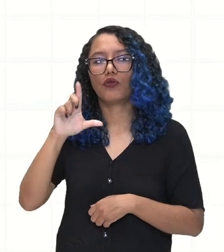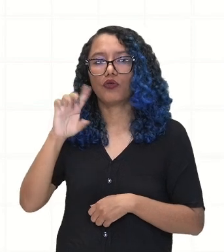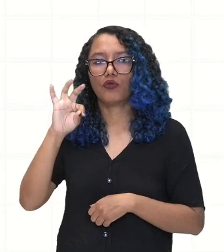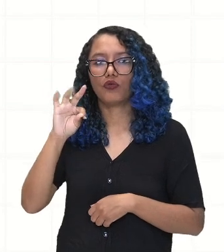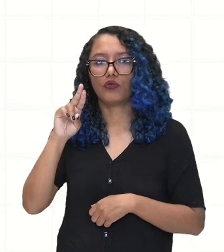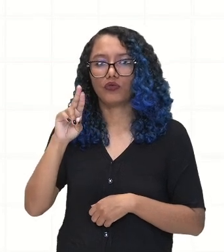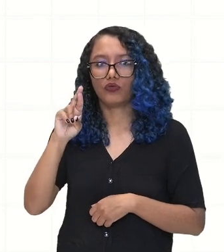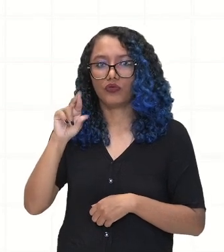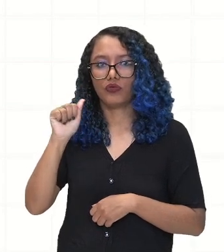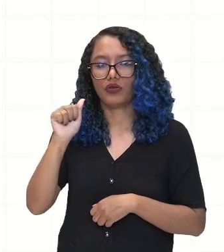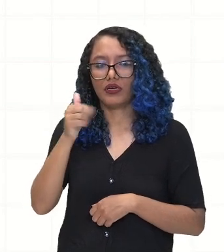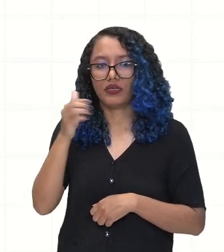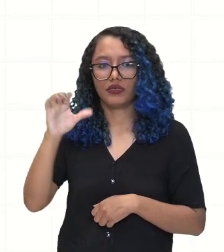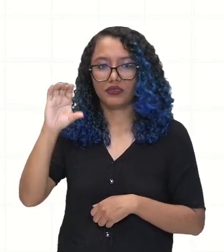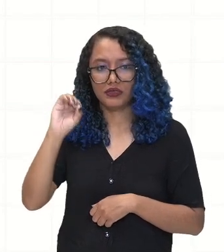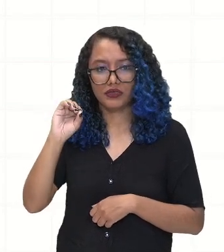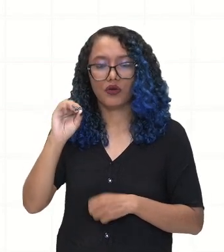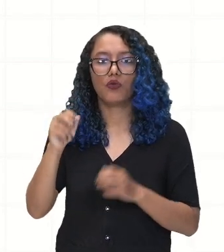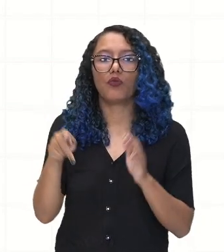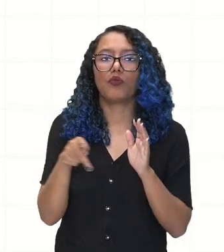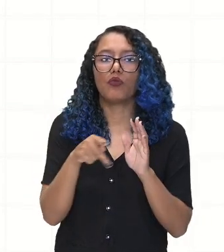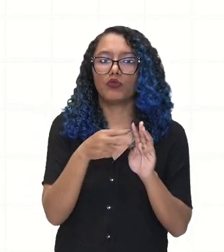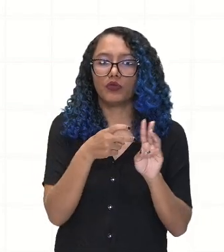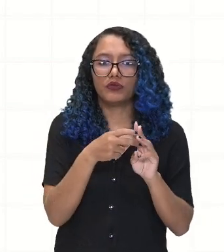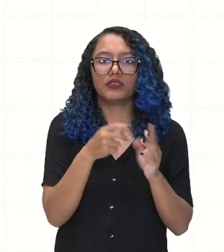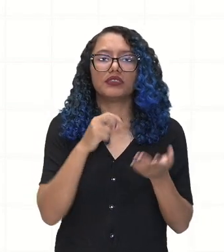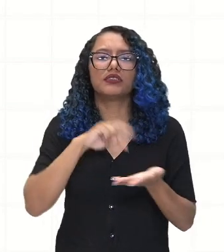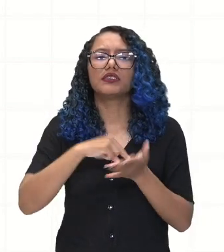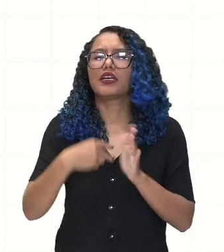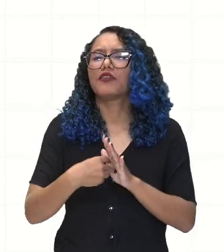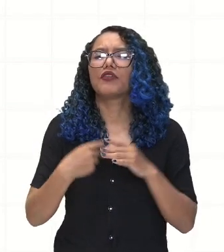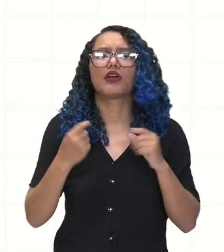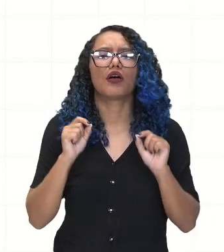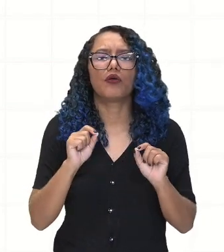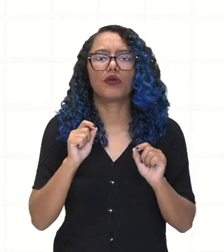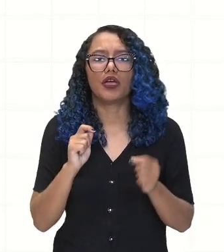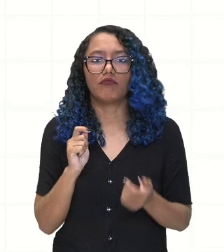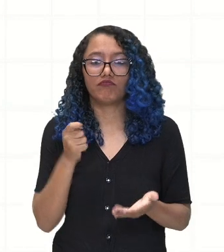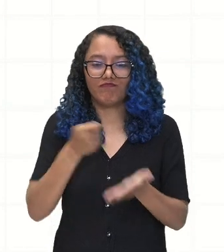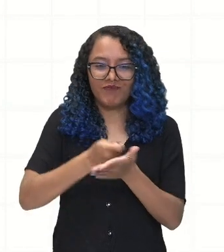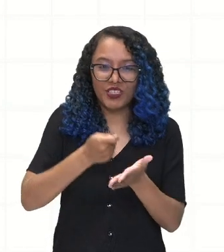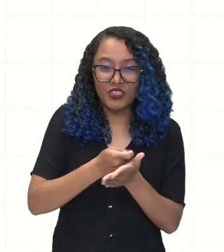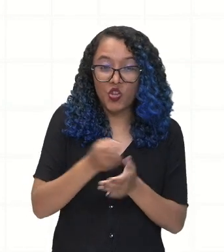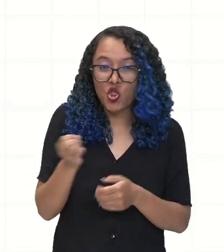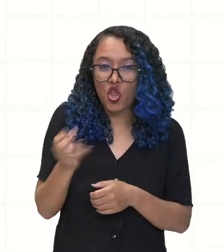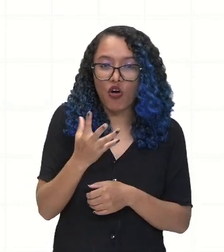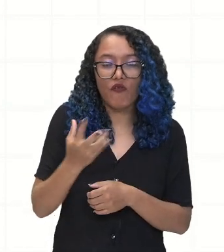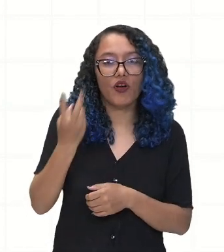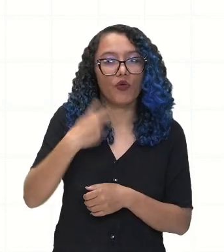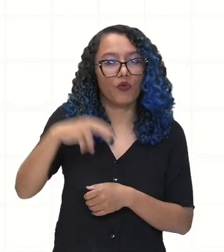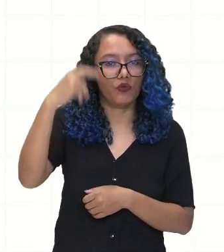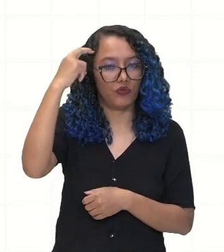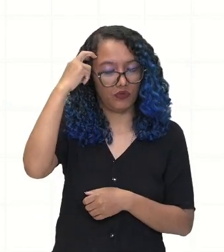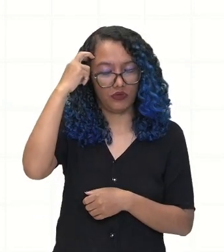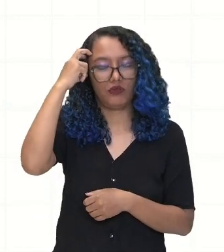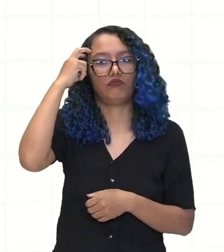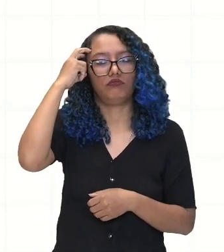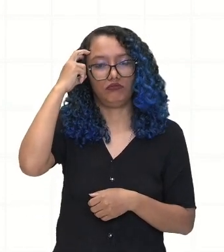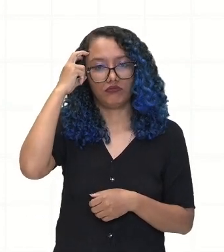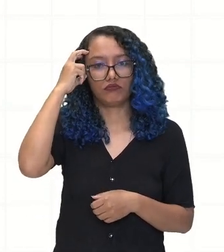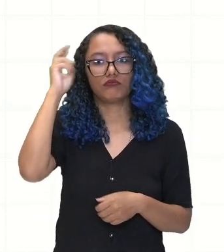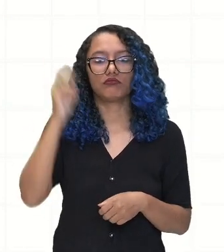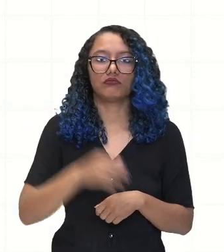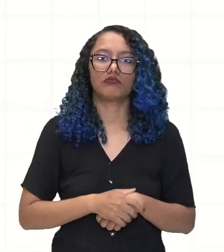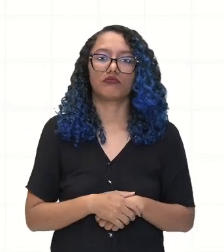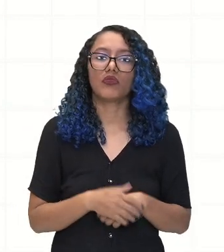A culturação quer dizer a imposição de uma nova cultura. Então, essa cultura vai ser justamente a cultura